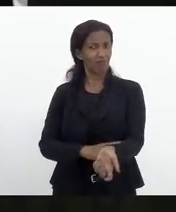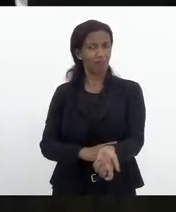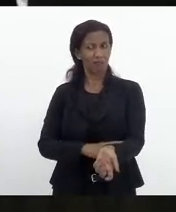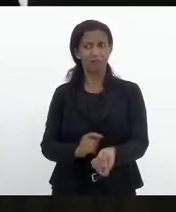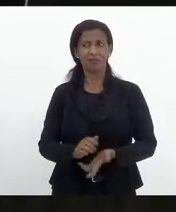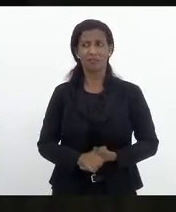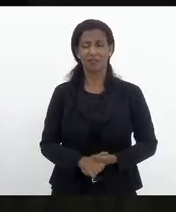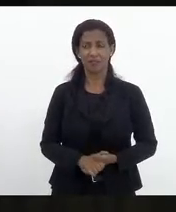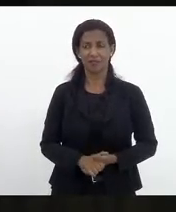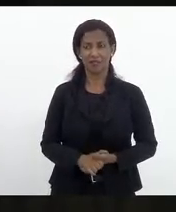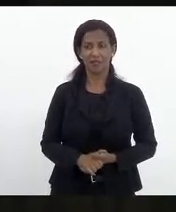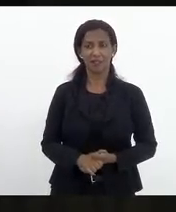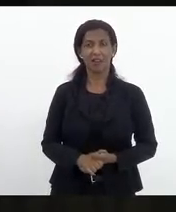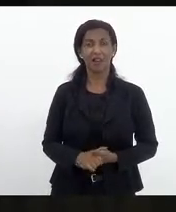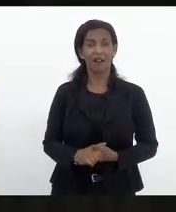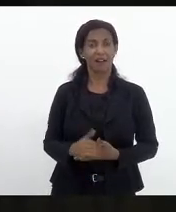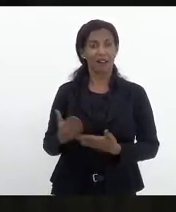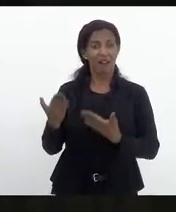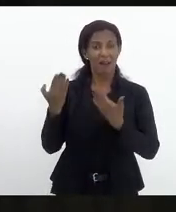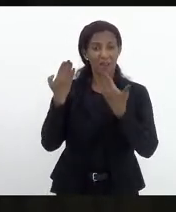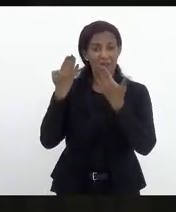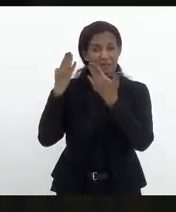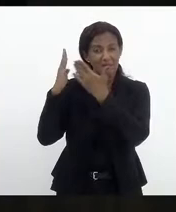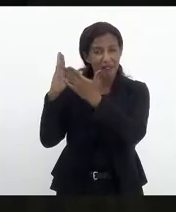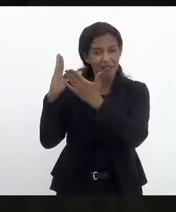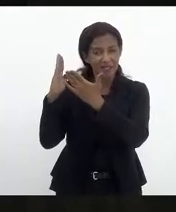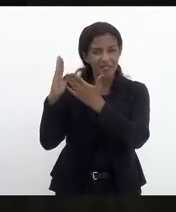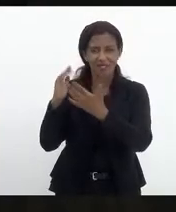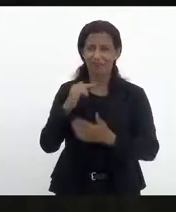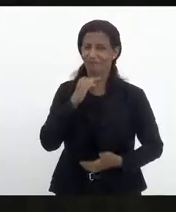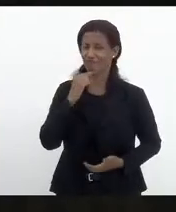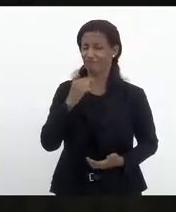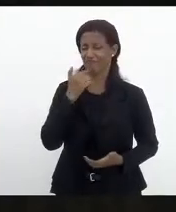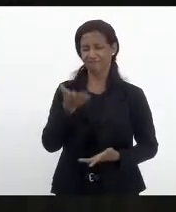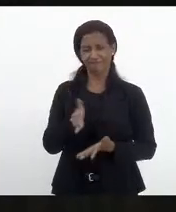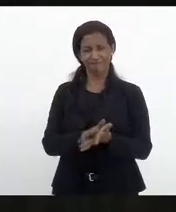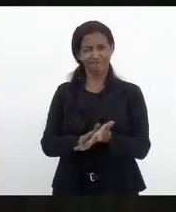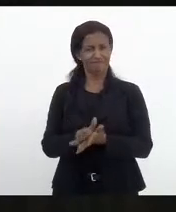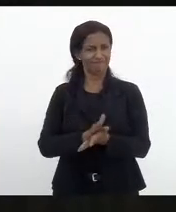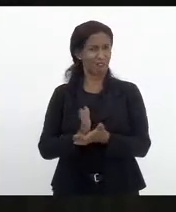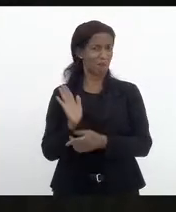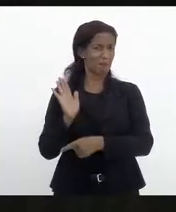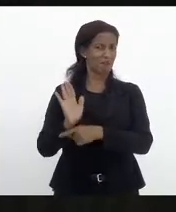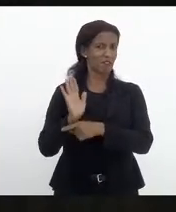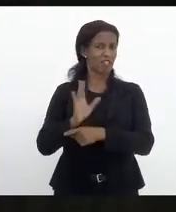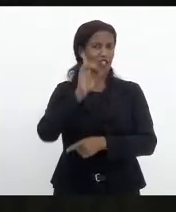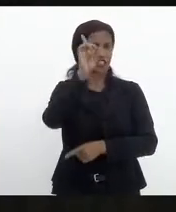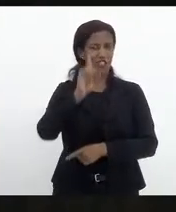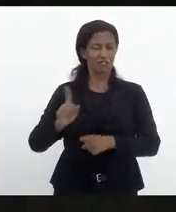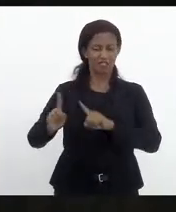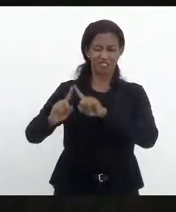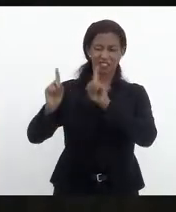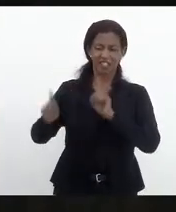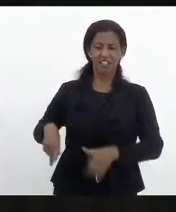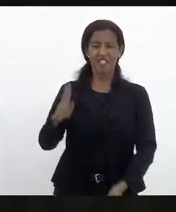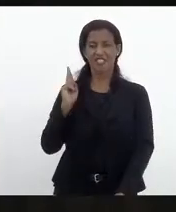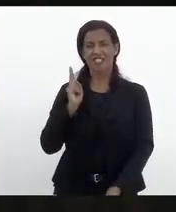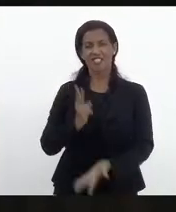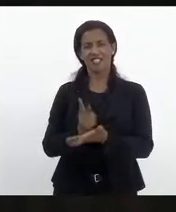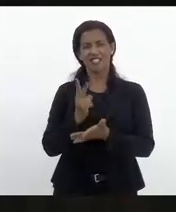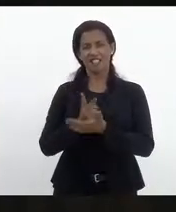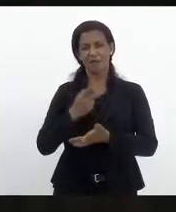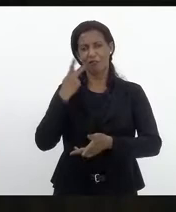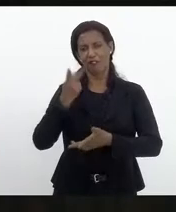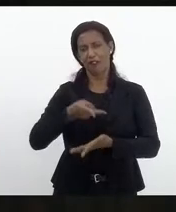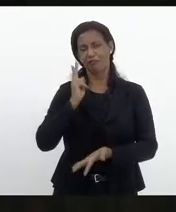Aqui, na ameaça, não vai, não avança. Nós vamos defender os direitos dos servidores, desde sempre estamos falando